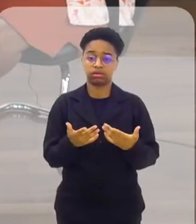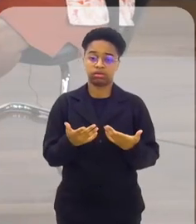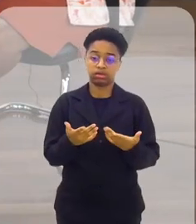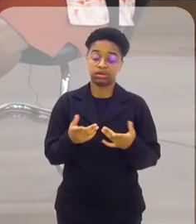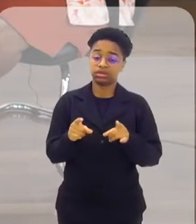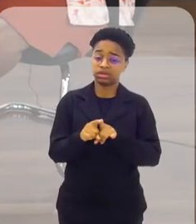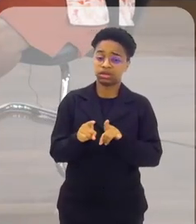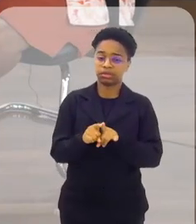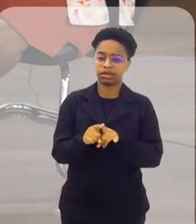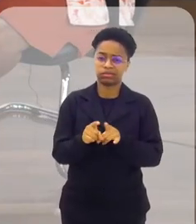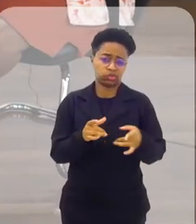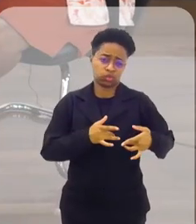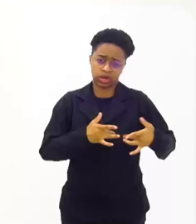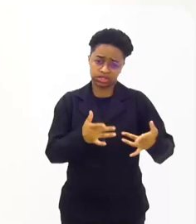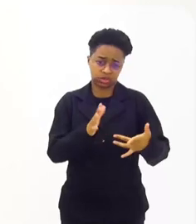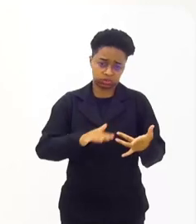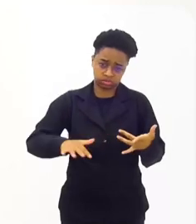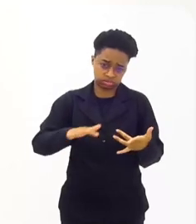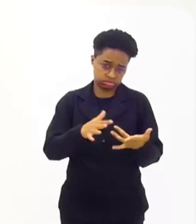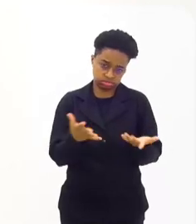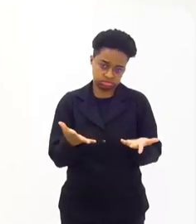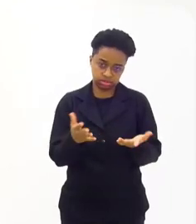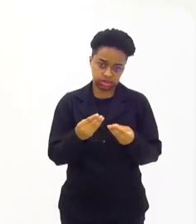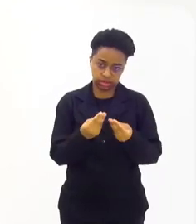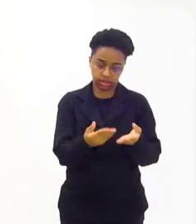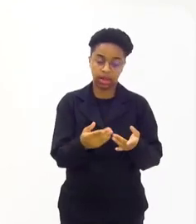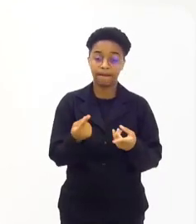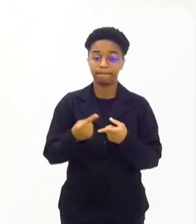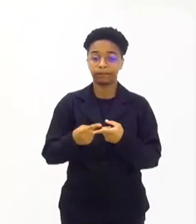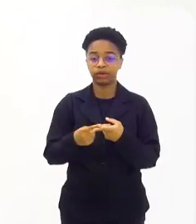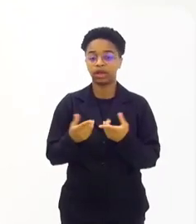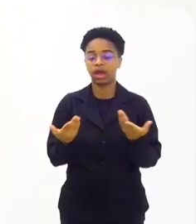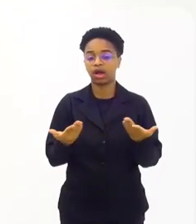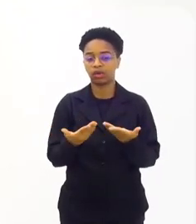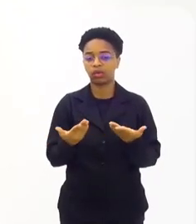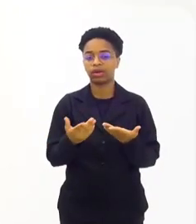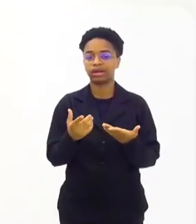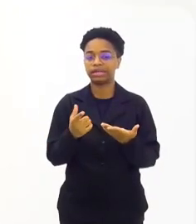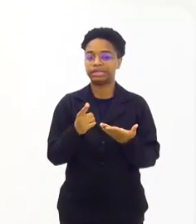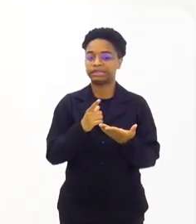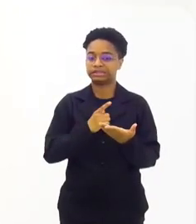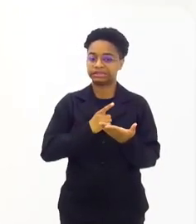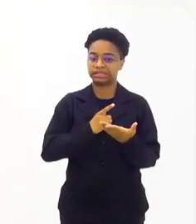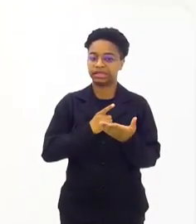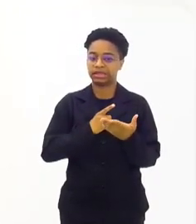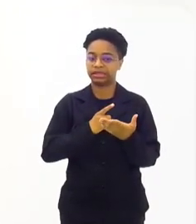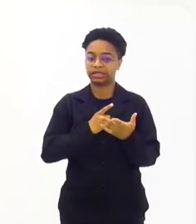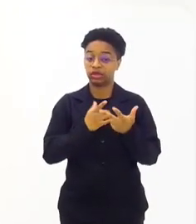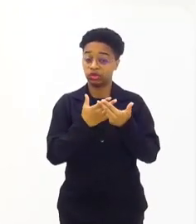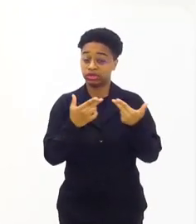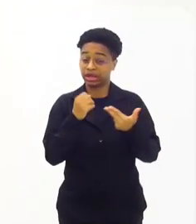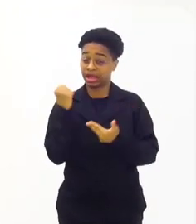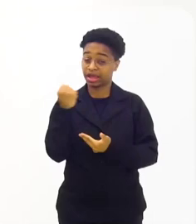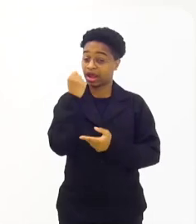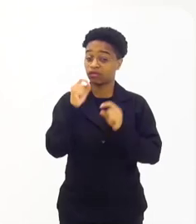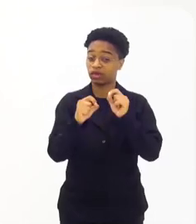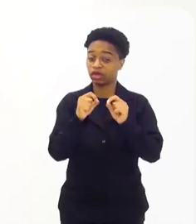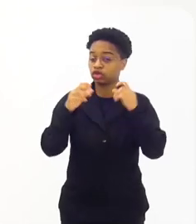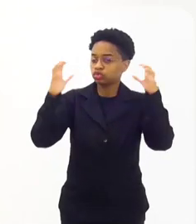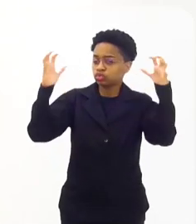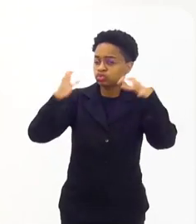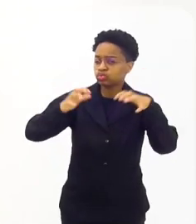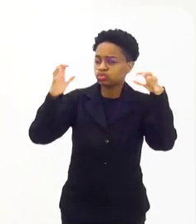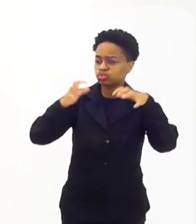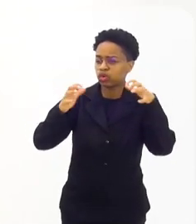né? Com doações em geral, porque agora tem um prognóstico muito grave para as chuvas, né? Do